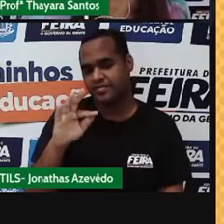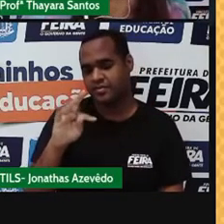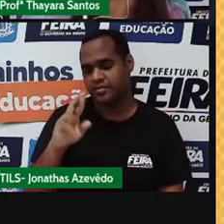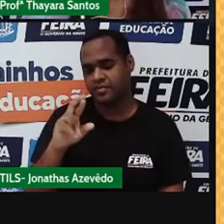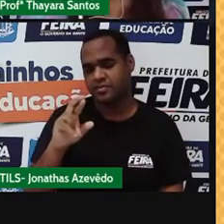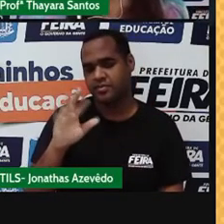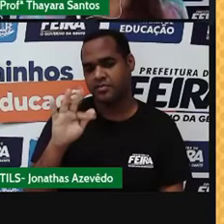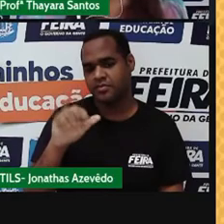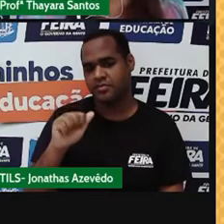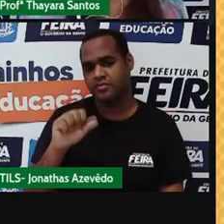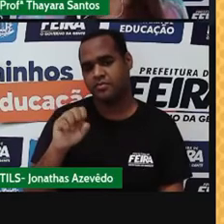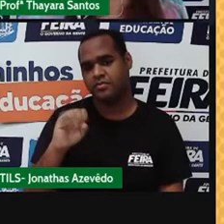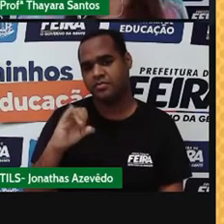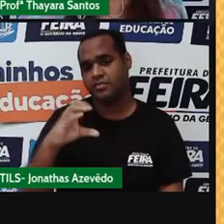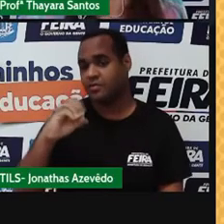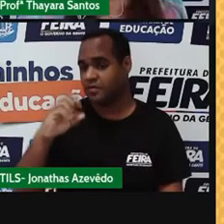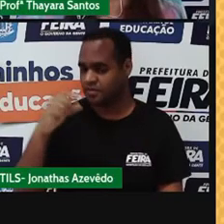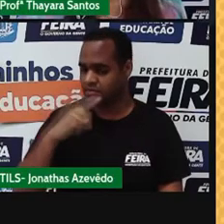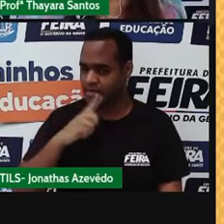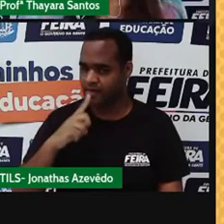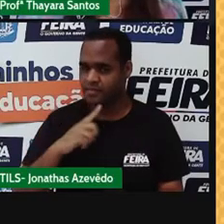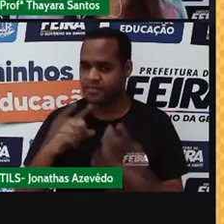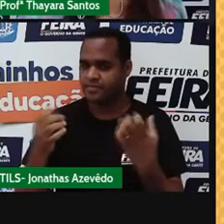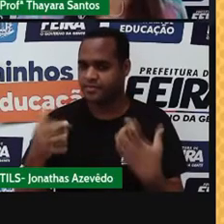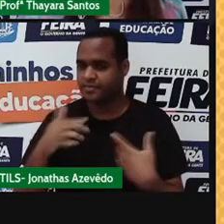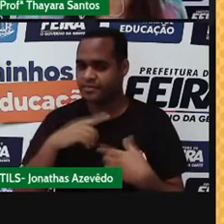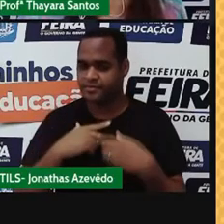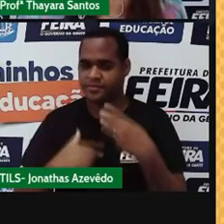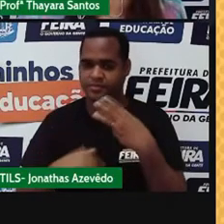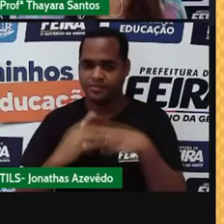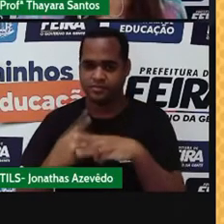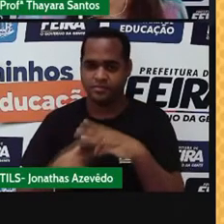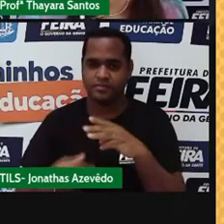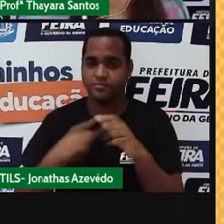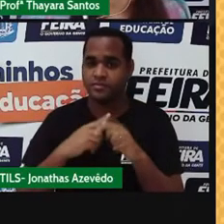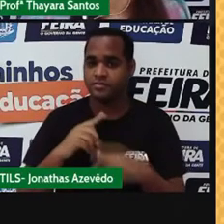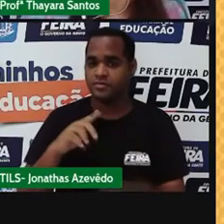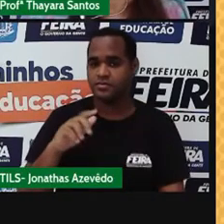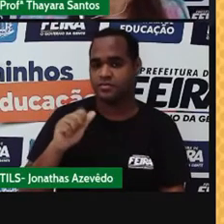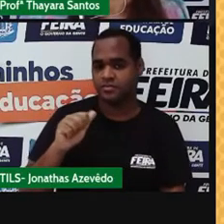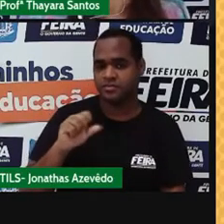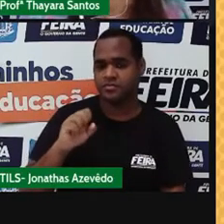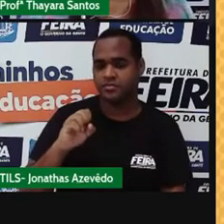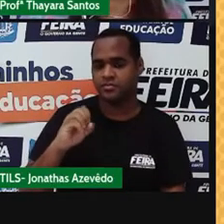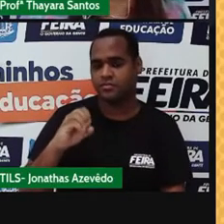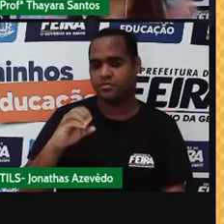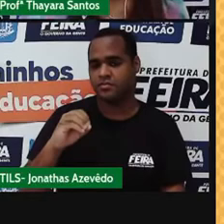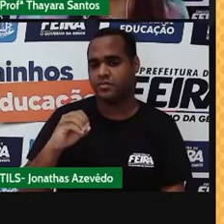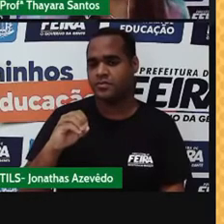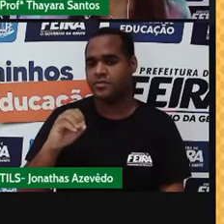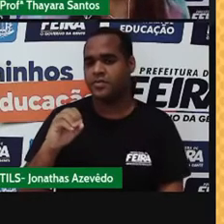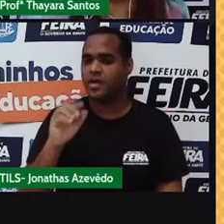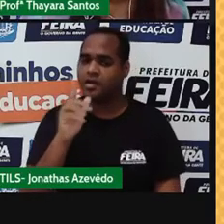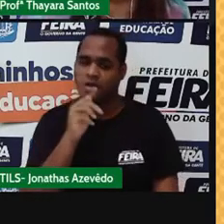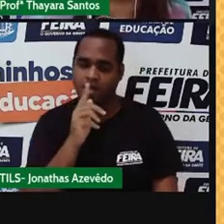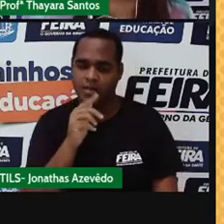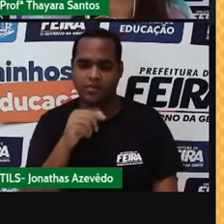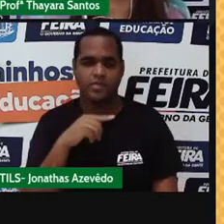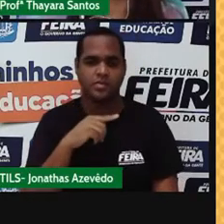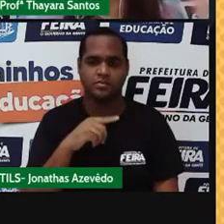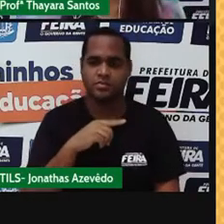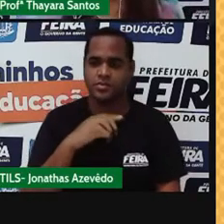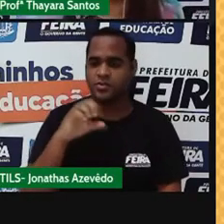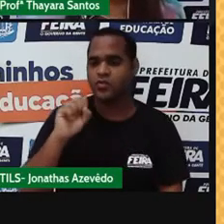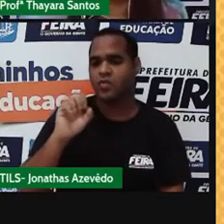estados físicos, né? No estado gasoso, no estado líquido e no estado sólido. Mas é uma substância,